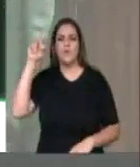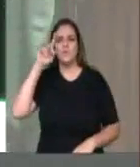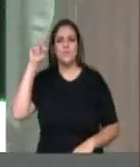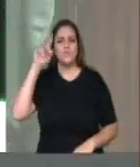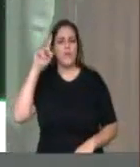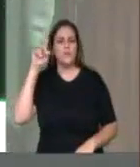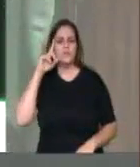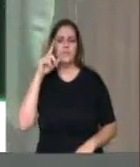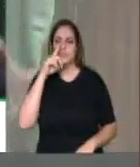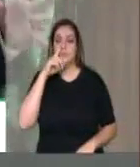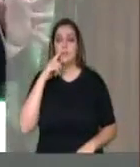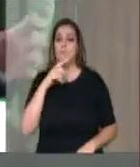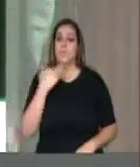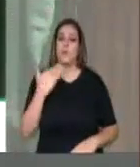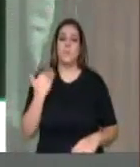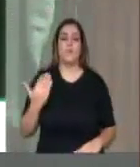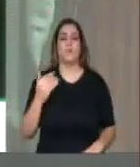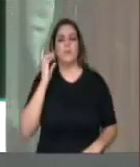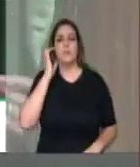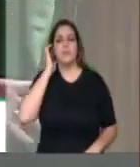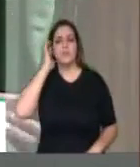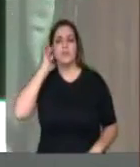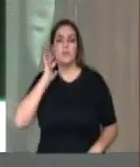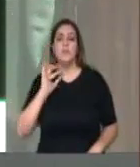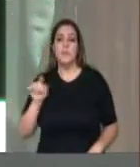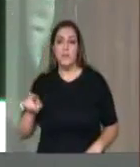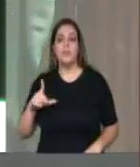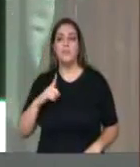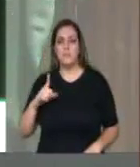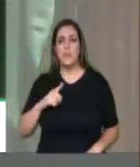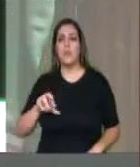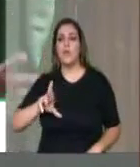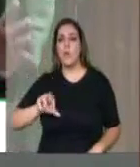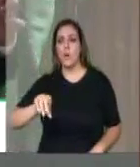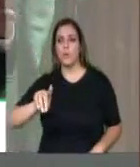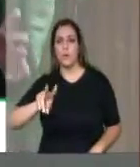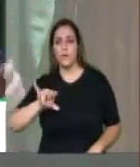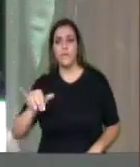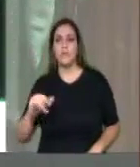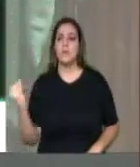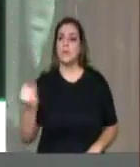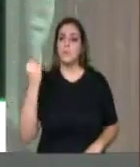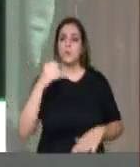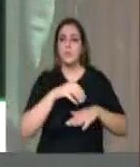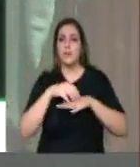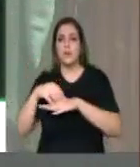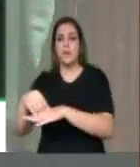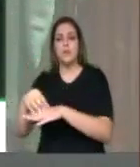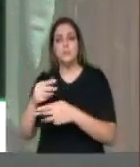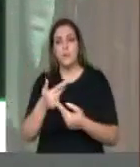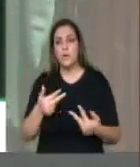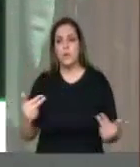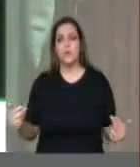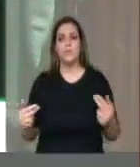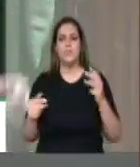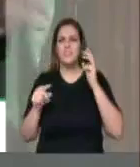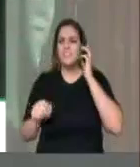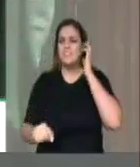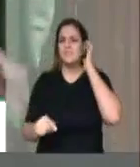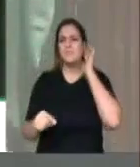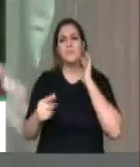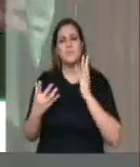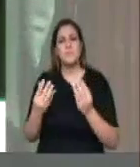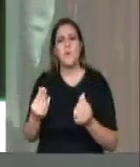vira todos os dias, é uma rodovia que transporta as grãos, produtores que vão ao nosso CEASA todos os dias e encontram a rodovia